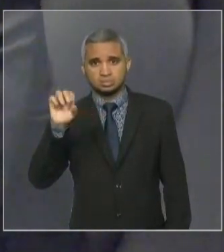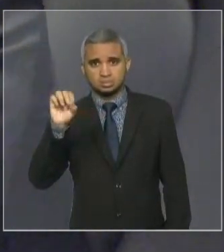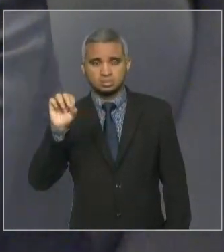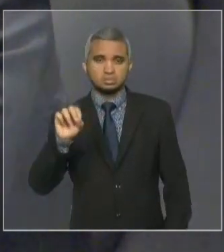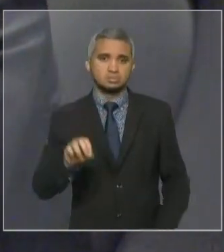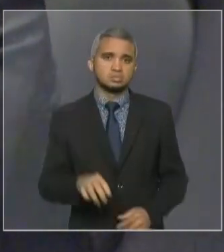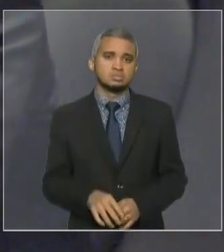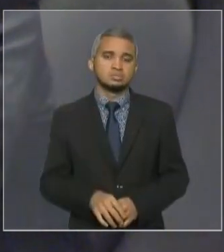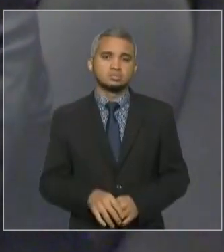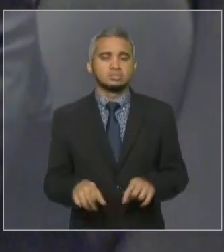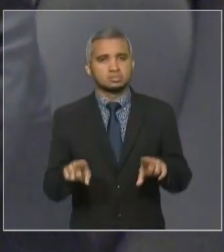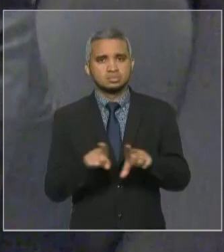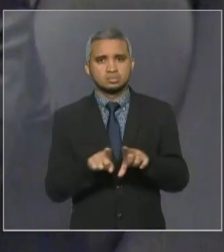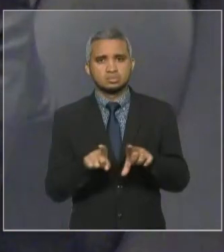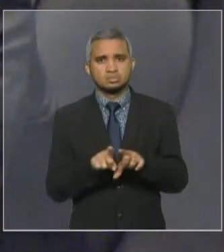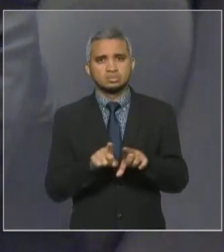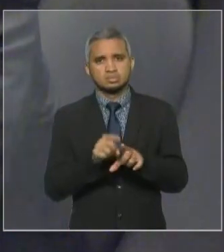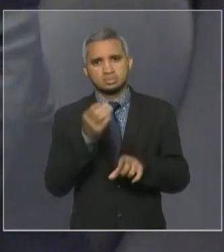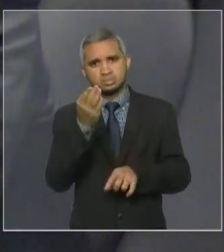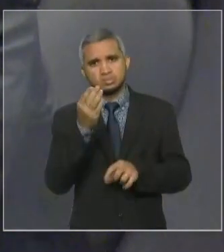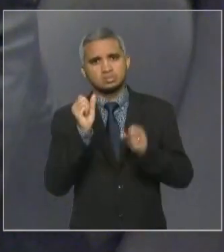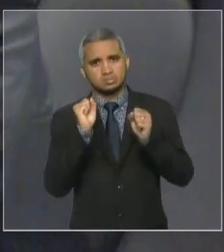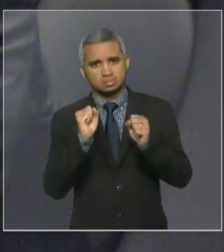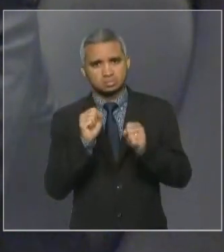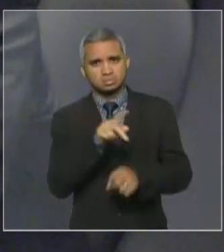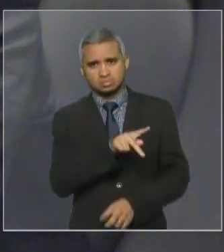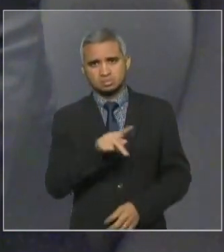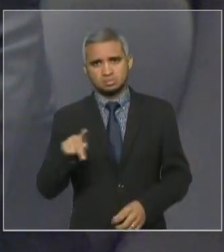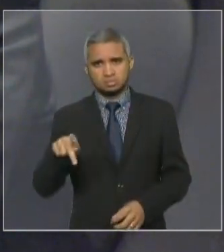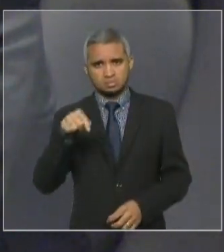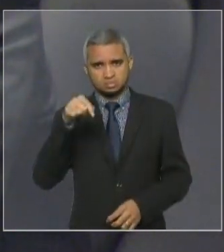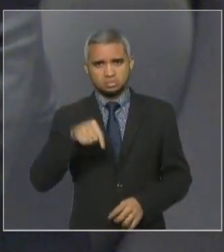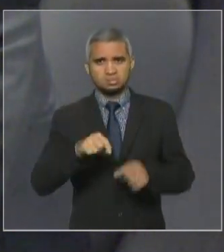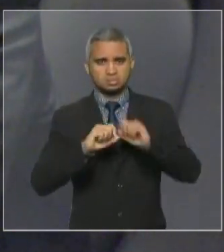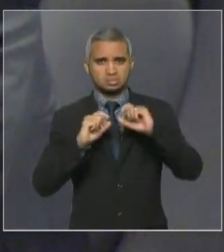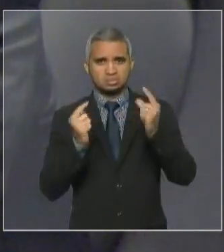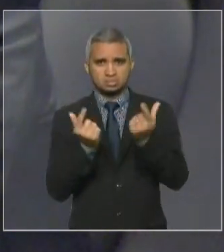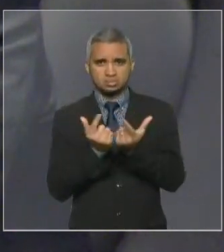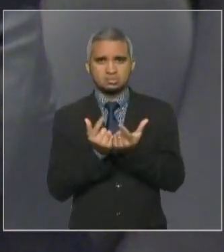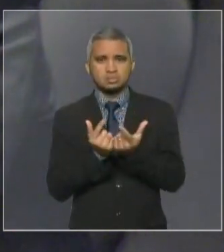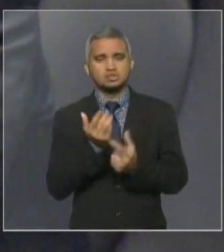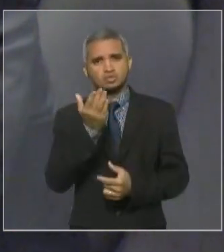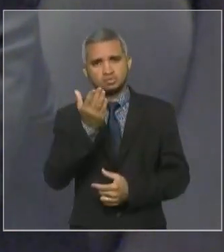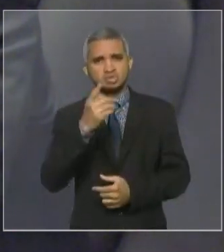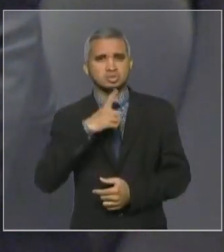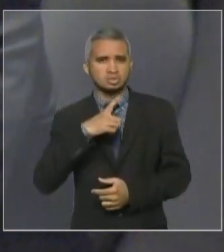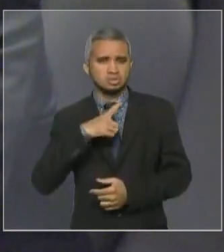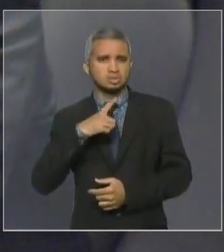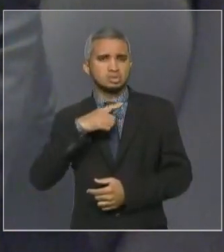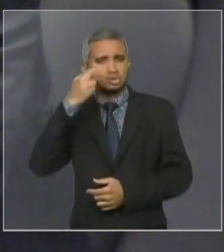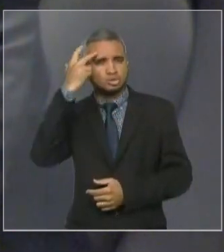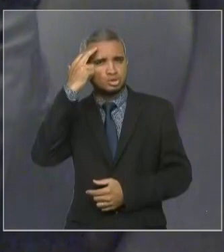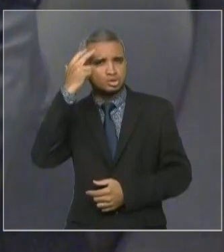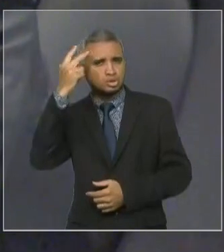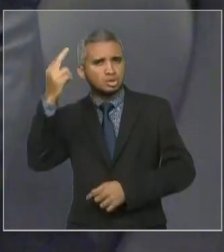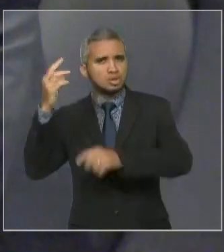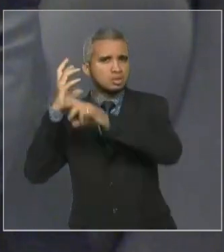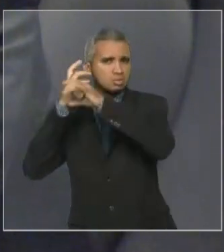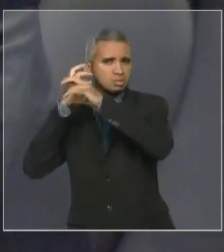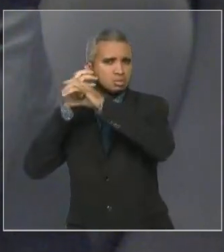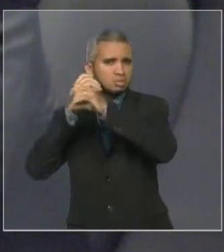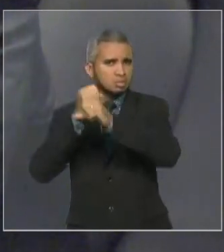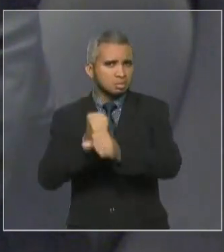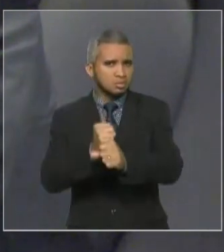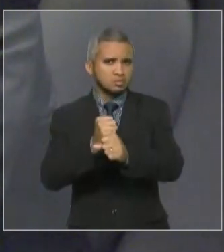ser, presidir esta Casa, porque, V. Exª, tem história, tem estatura para, mais uma vez, conduzir essa Casa,